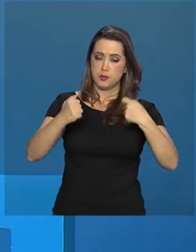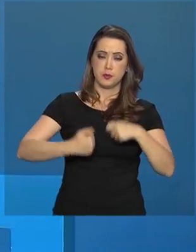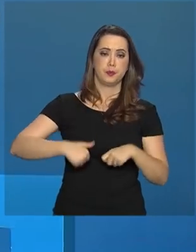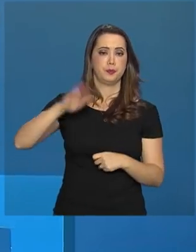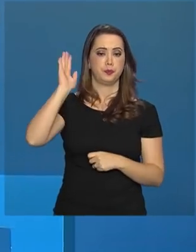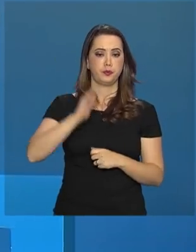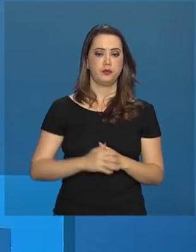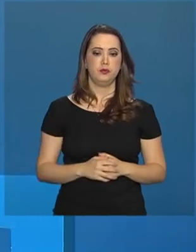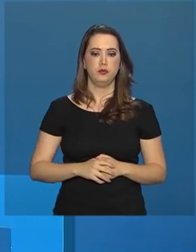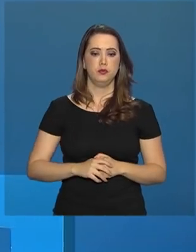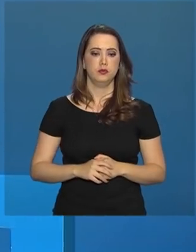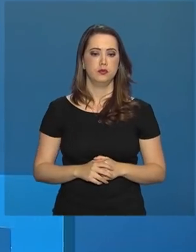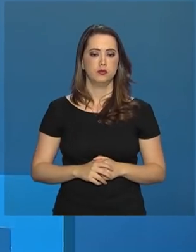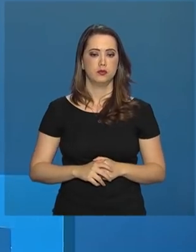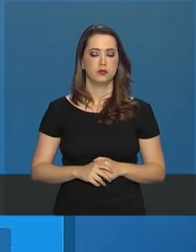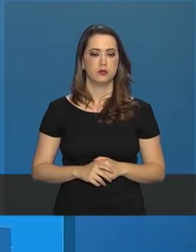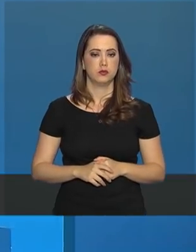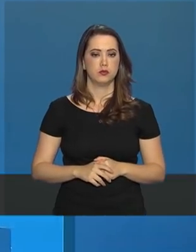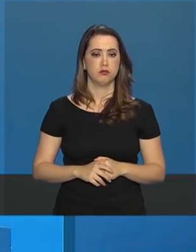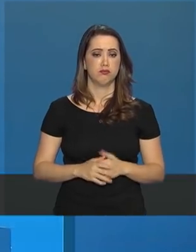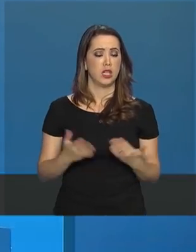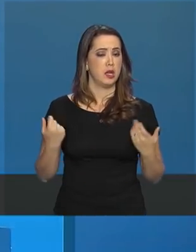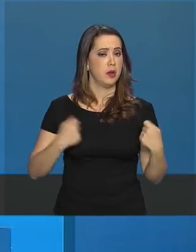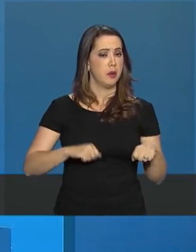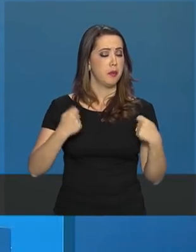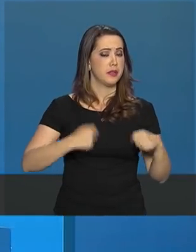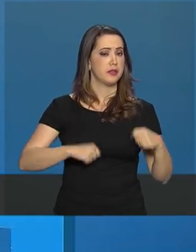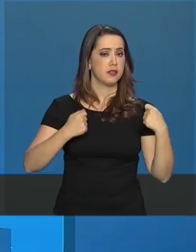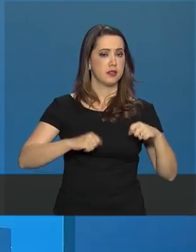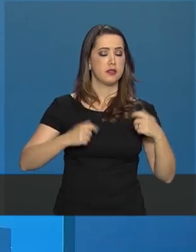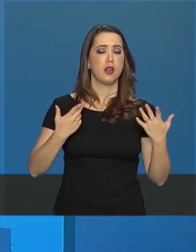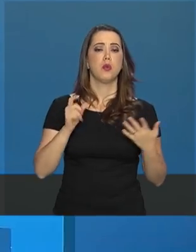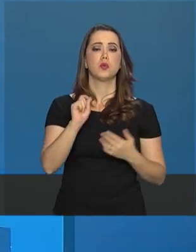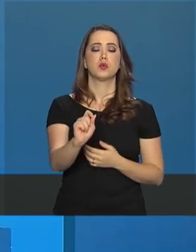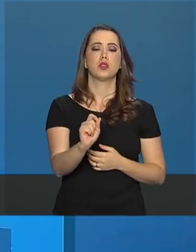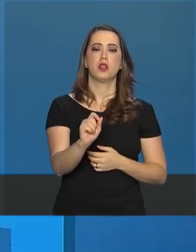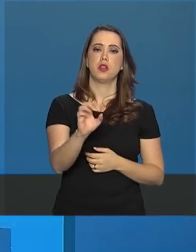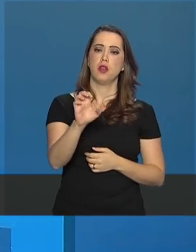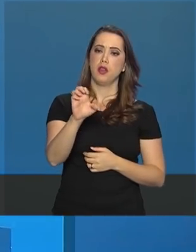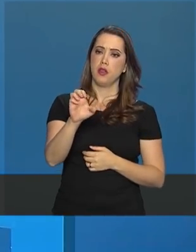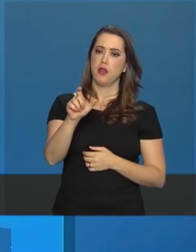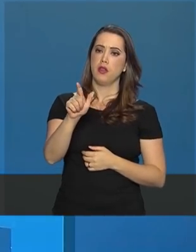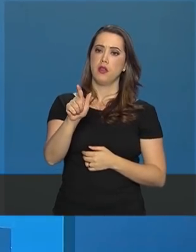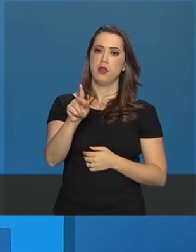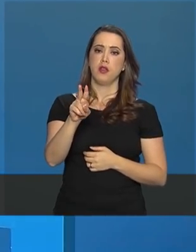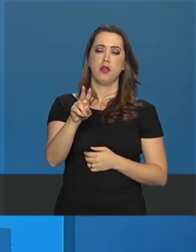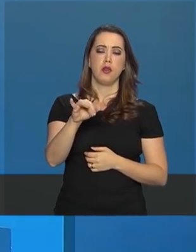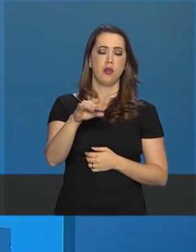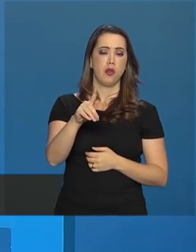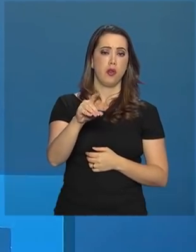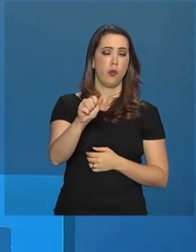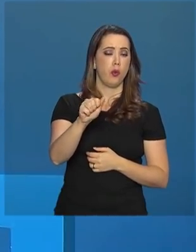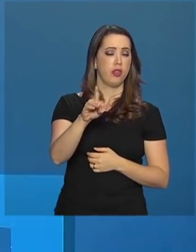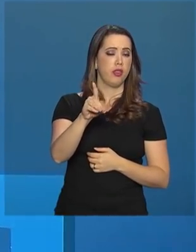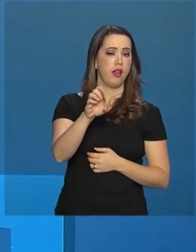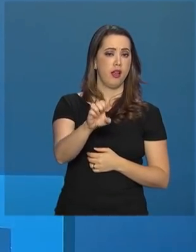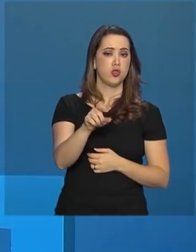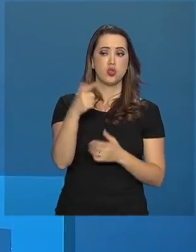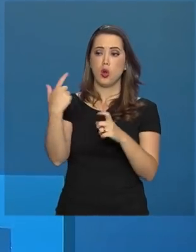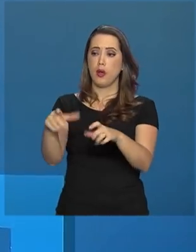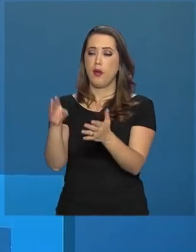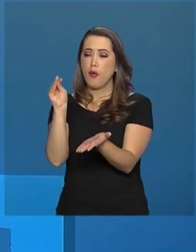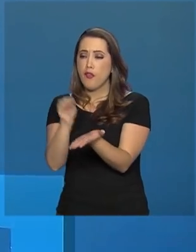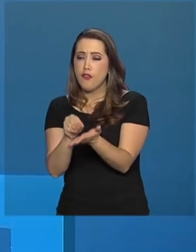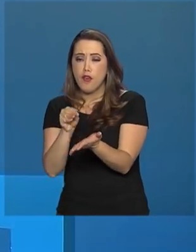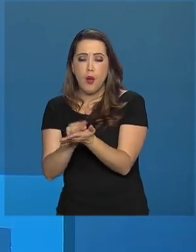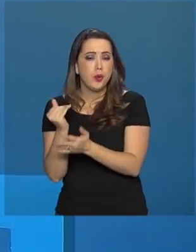O critério é a equidade. Nós temos que ir para onde falta mais, para onde tem